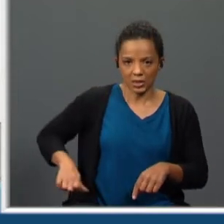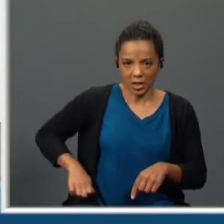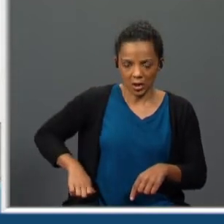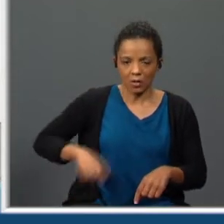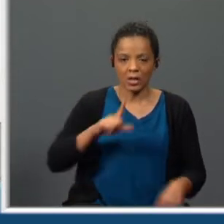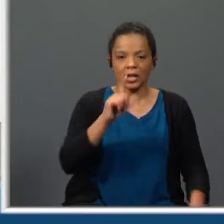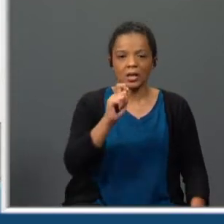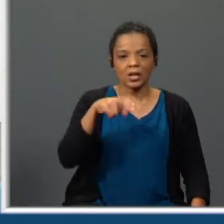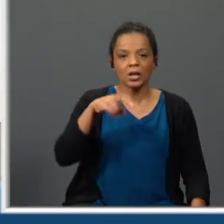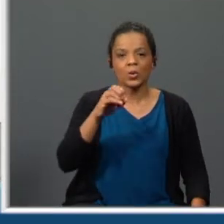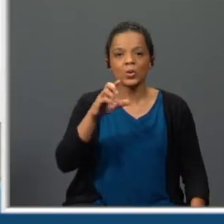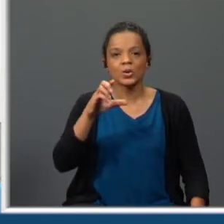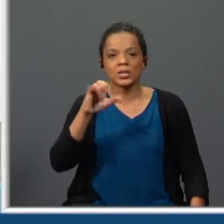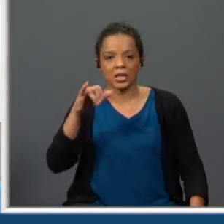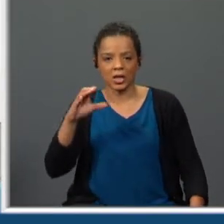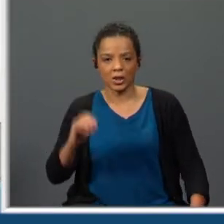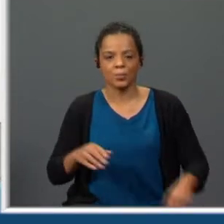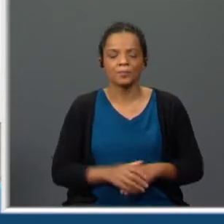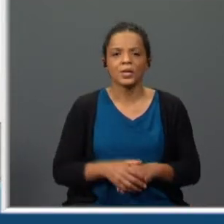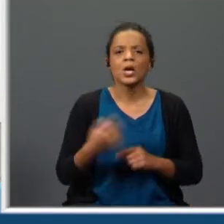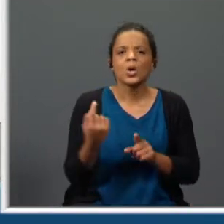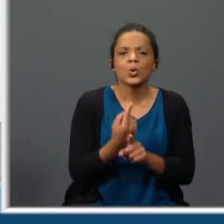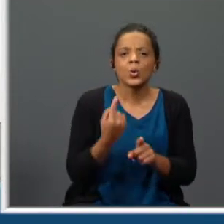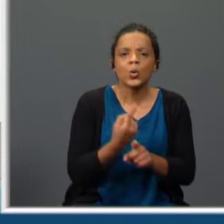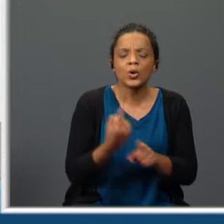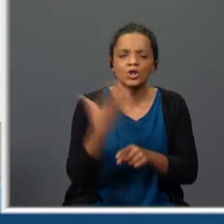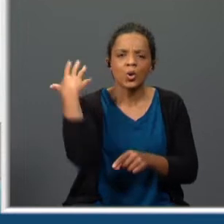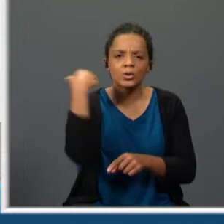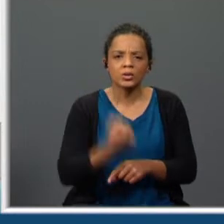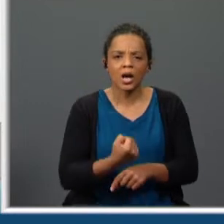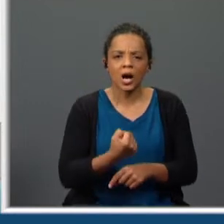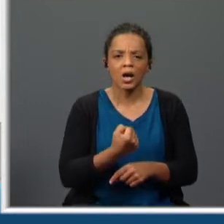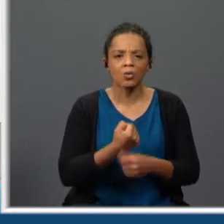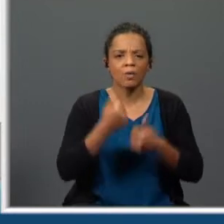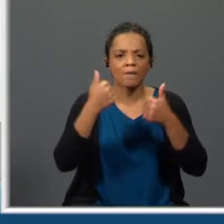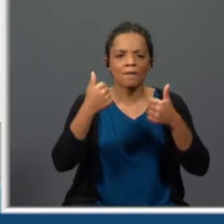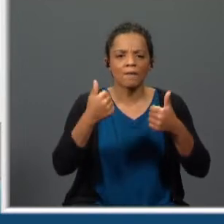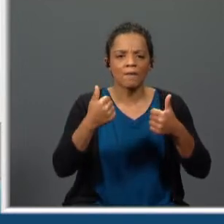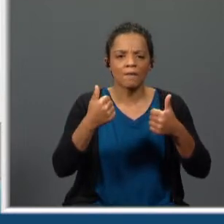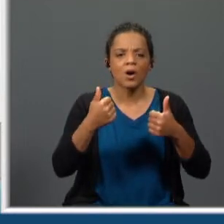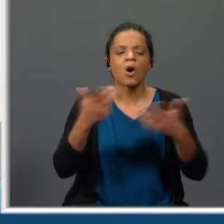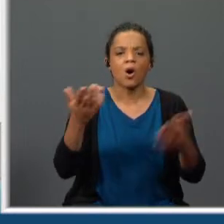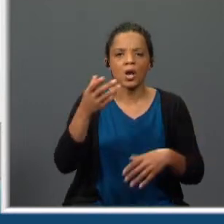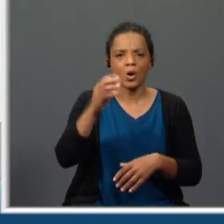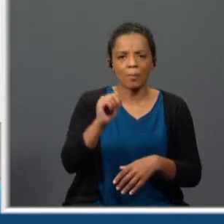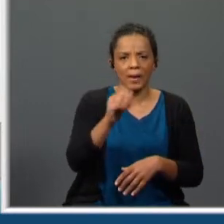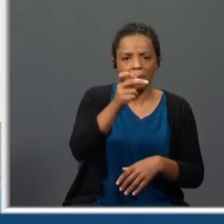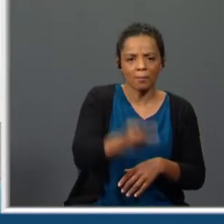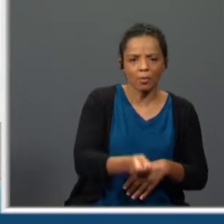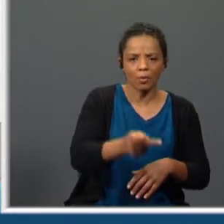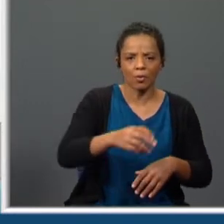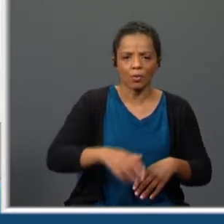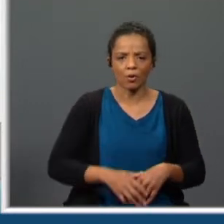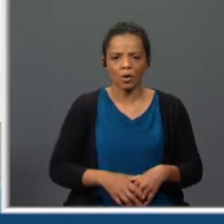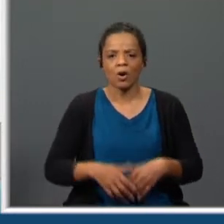certo daquesta mercadoria trago eu muita boa fé ora ponde aqui o pé eu